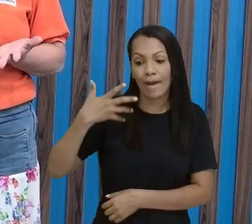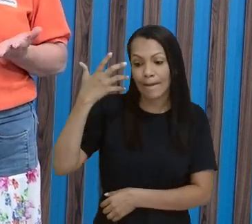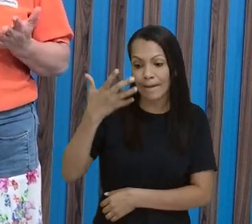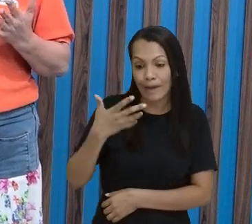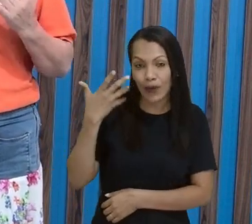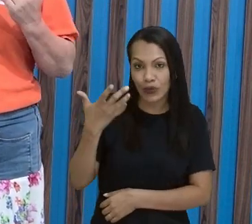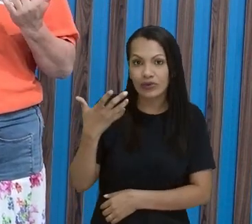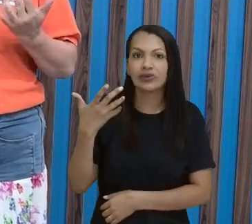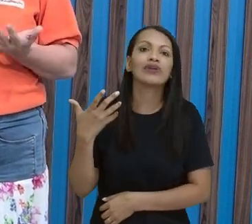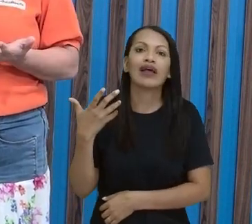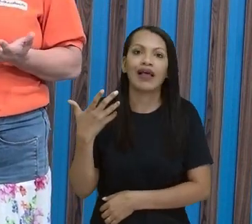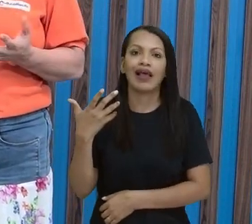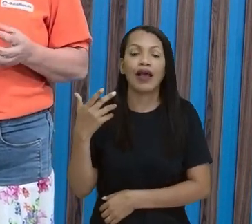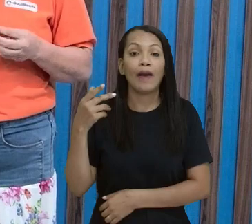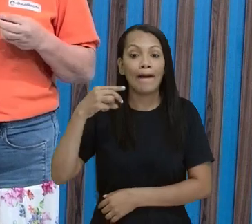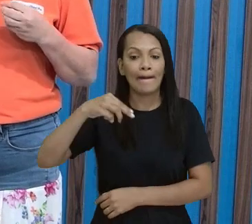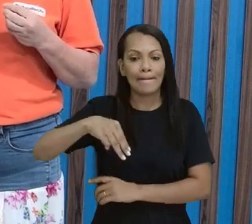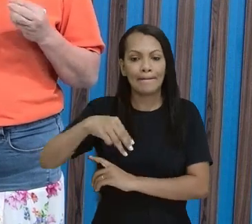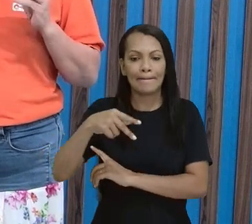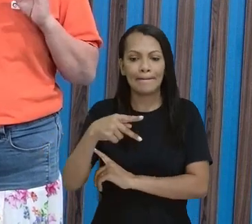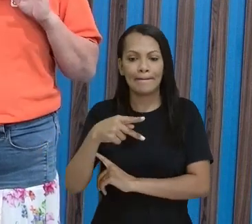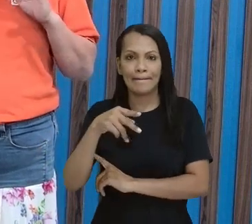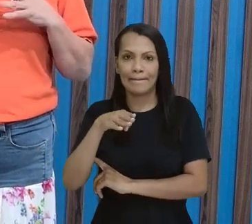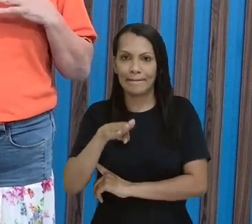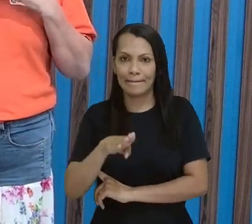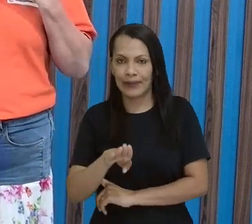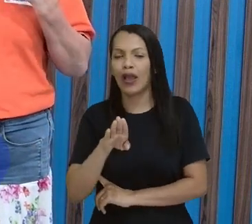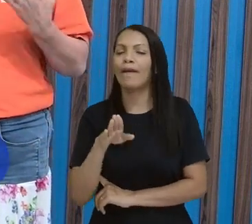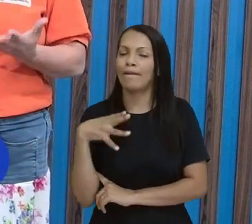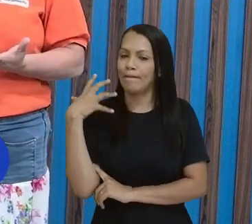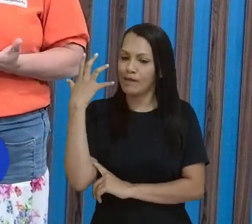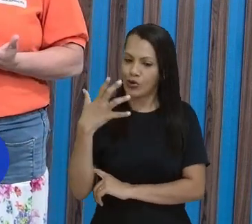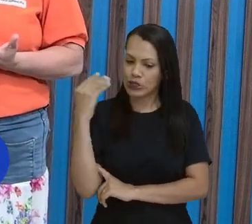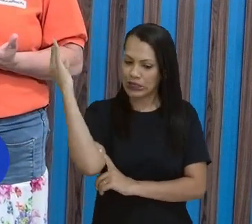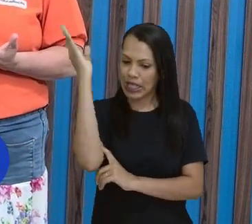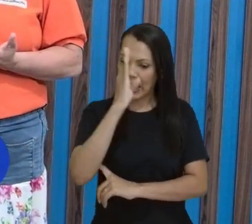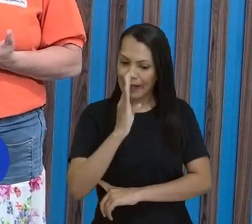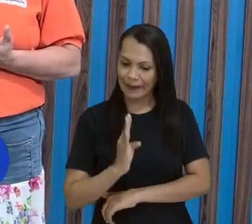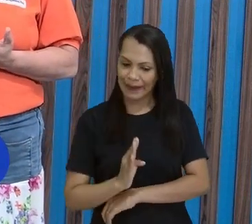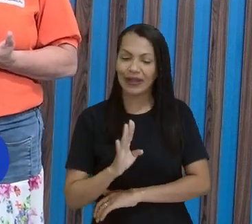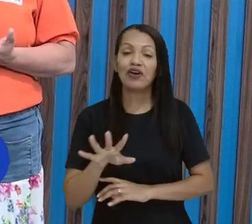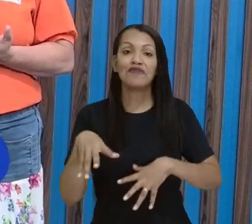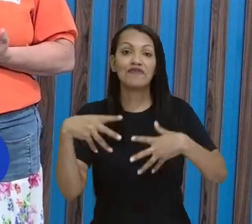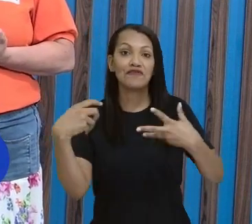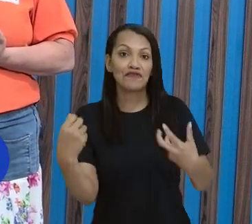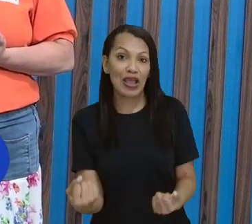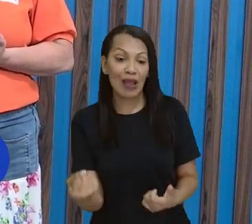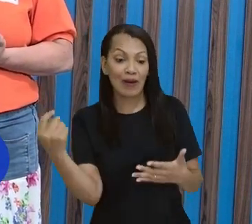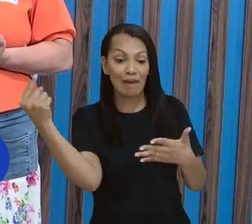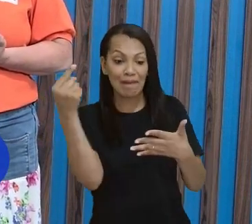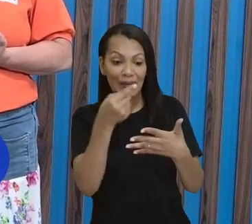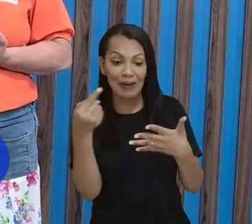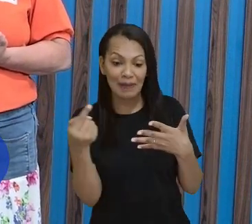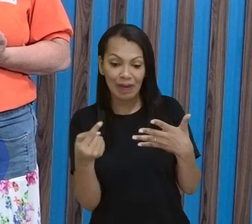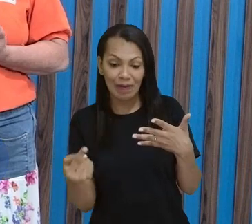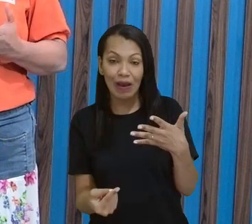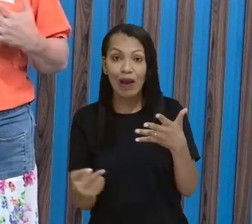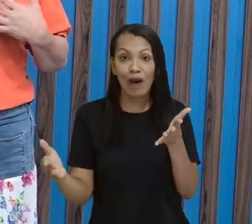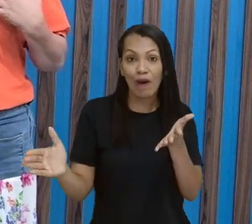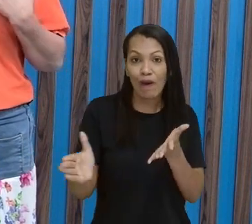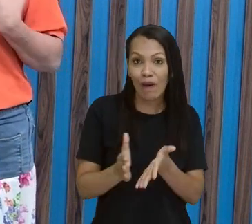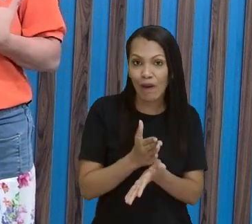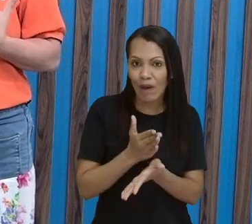brasileira, a famosa MPB, e a gente vai falar um pouquinho sobre os clássicos da música popular brasileira.